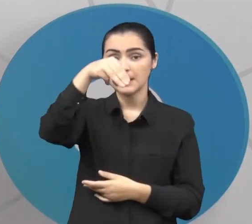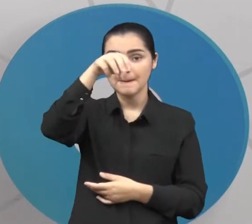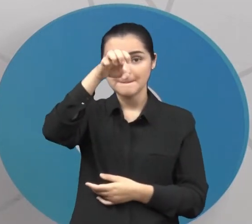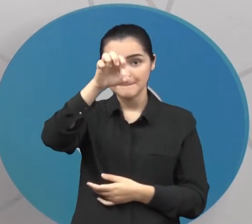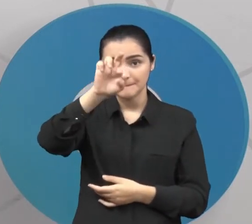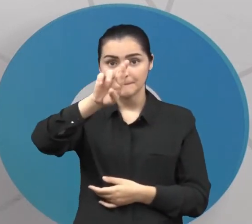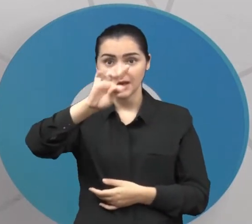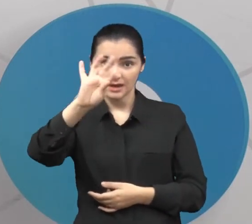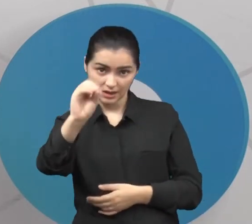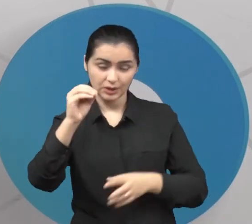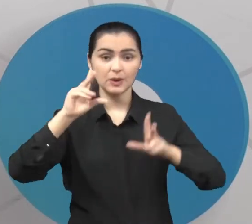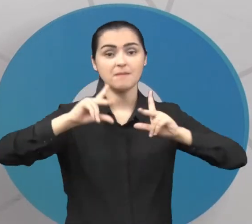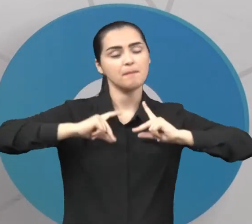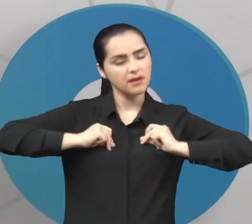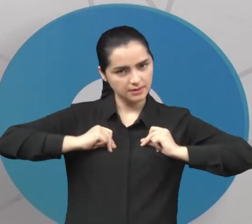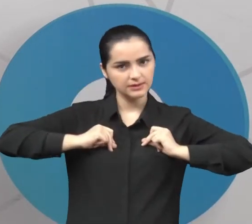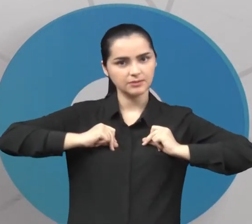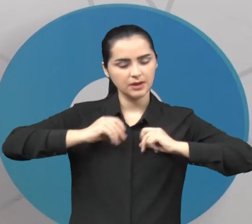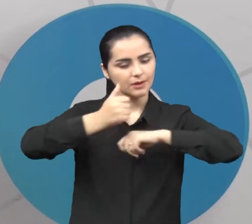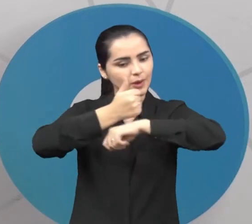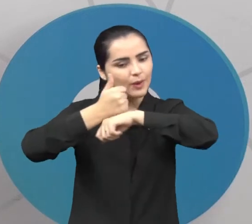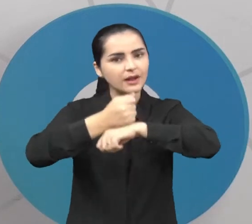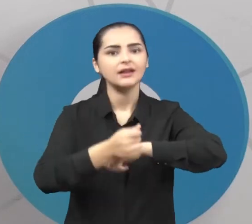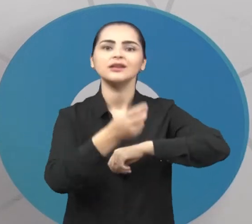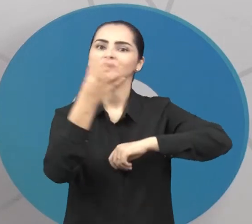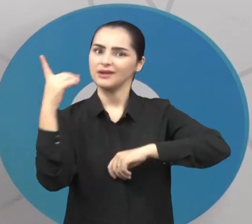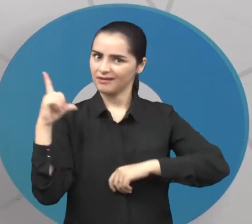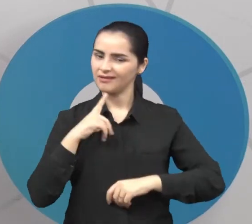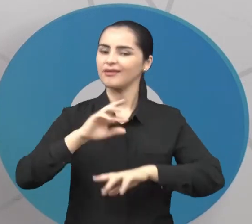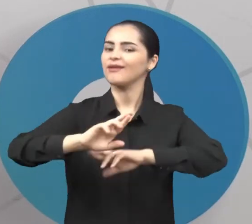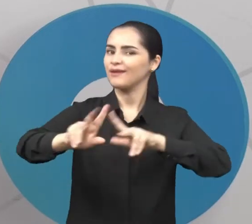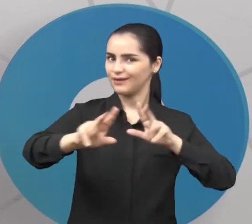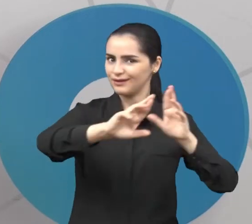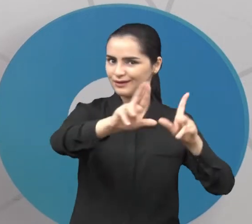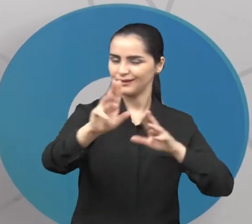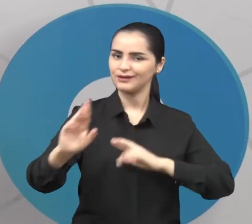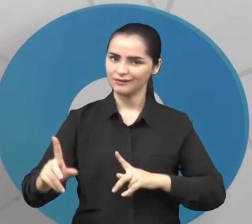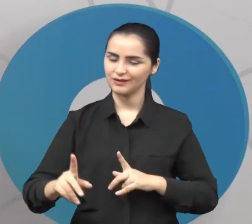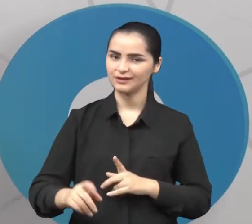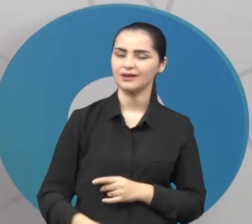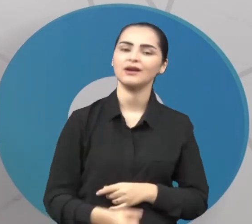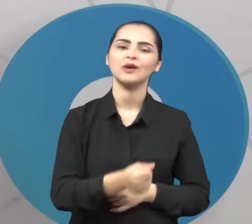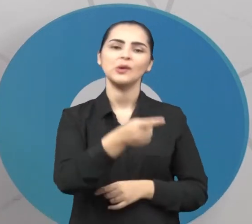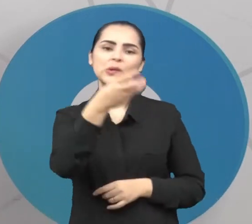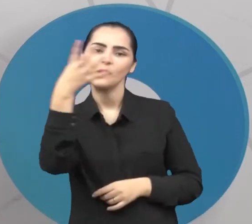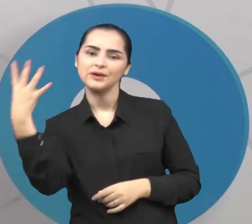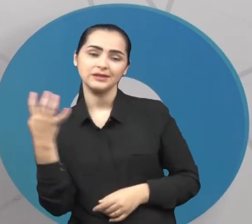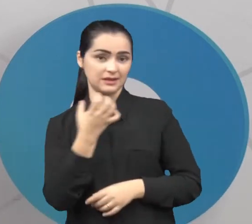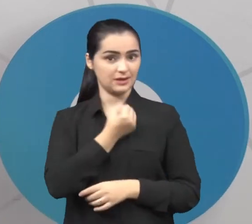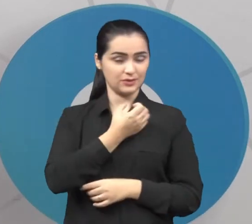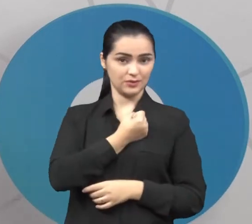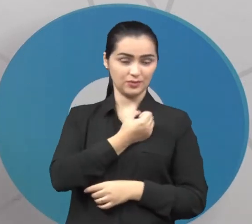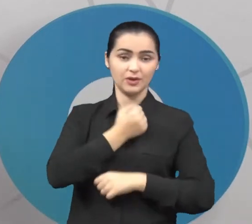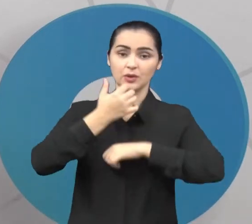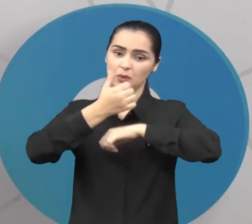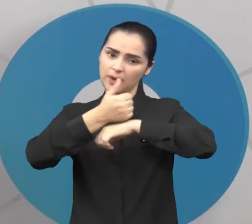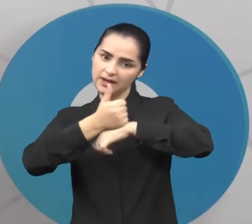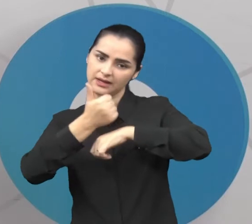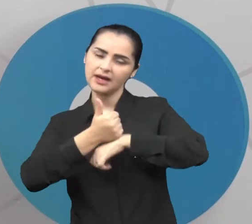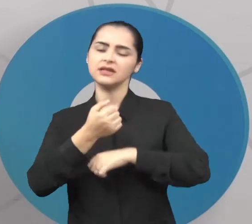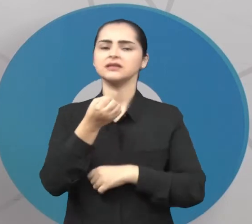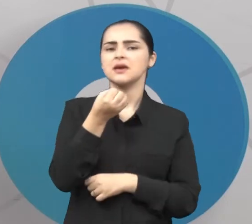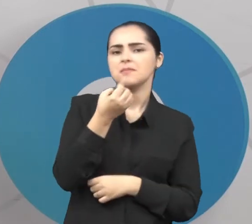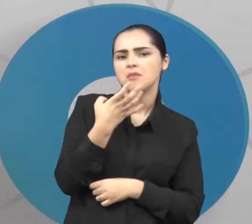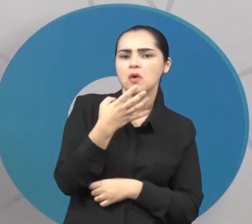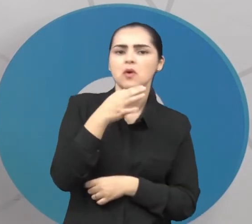merecimento, mas qualidade e quantidade tem diferença. Quantidade e número e qualidade, o aspecto,